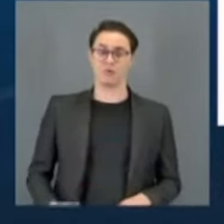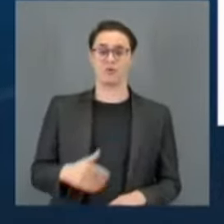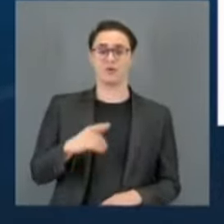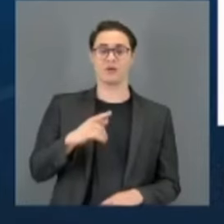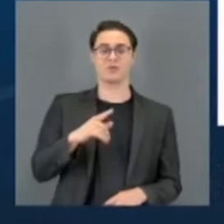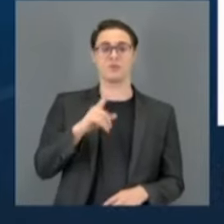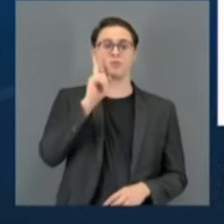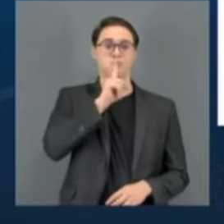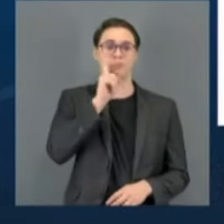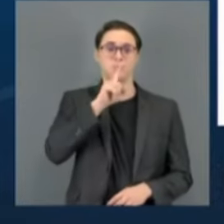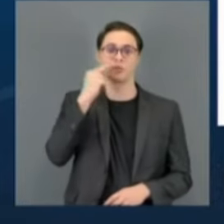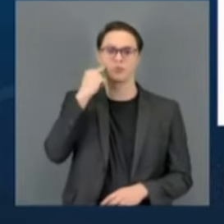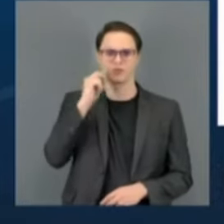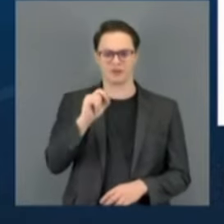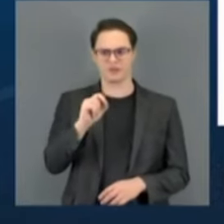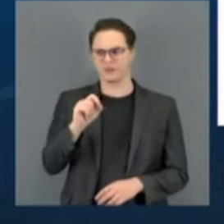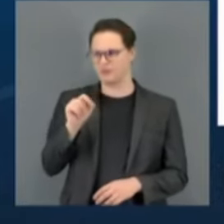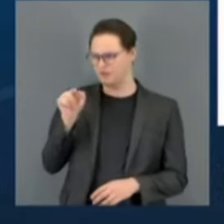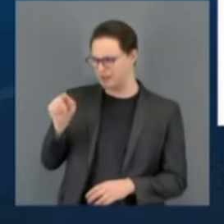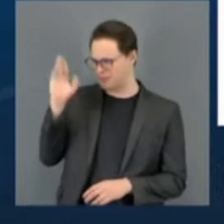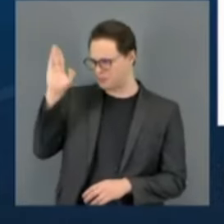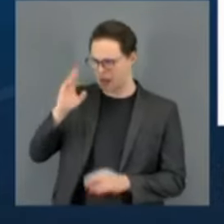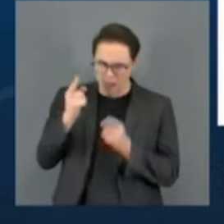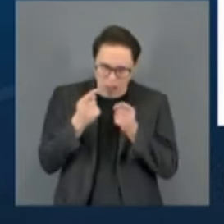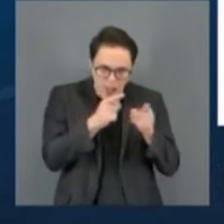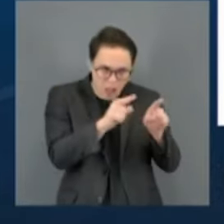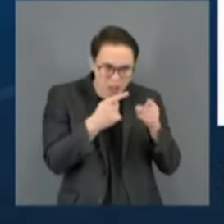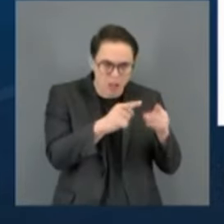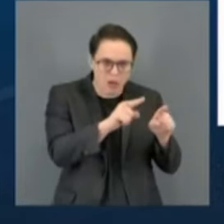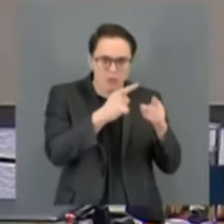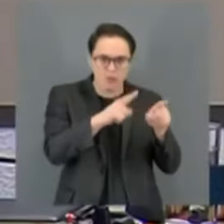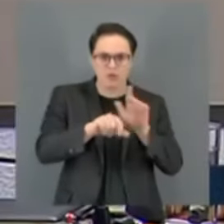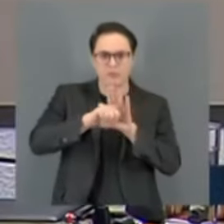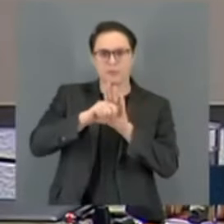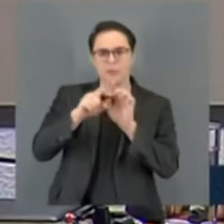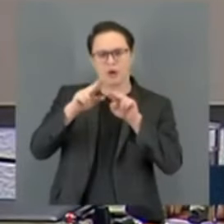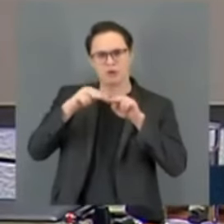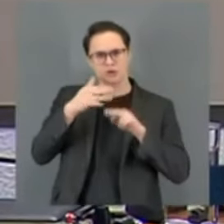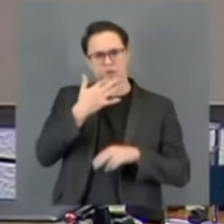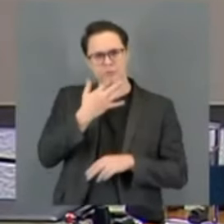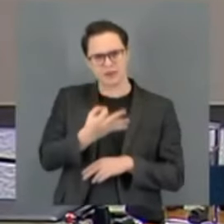Alain dos Santos estava sendo perseguido por uma criminalização de opinião.